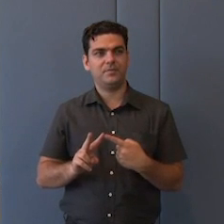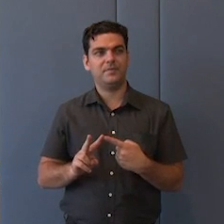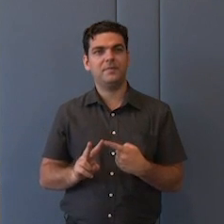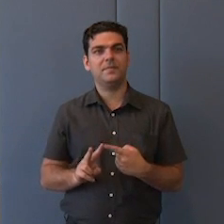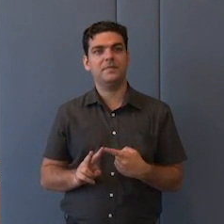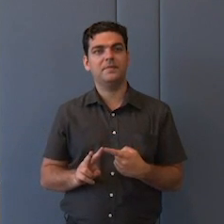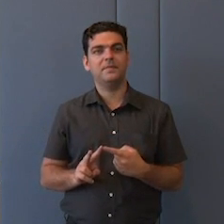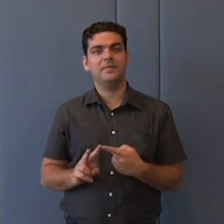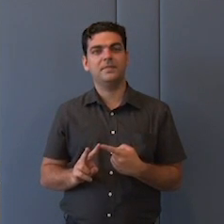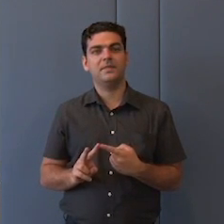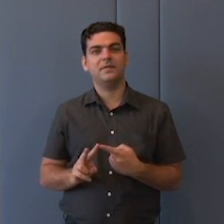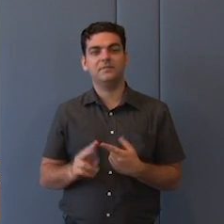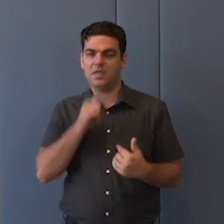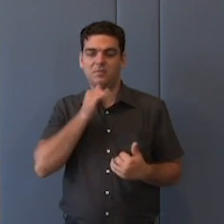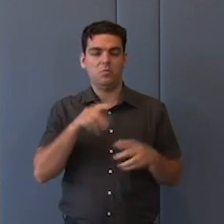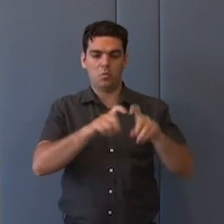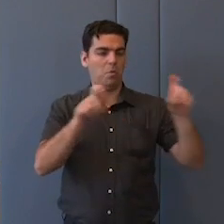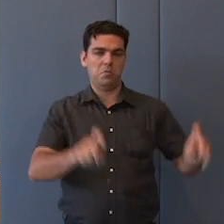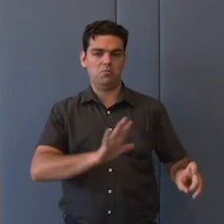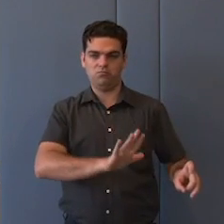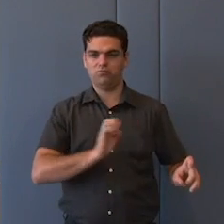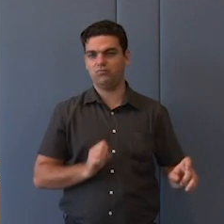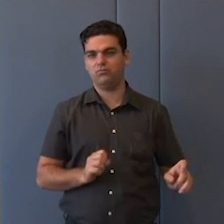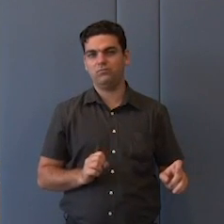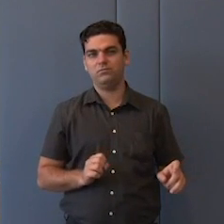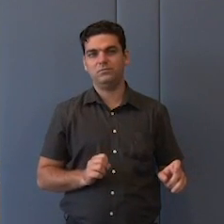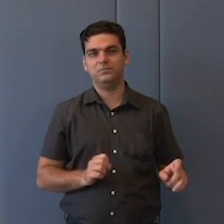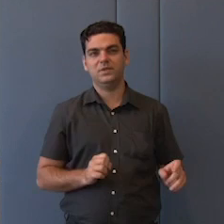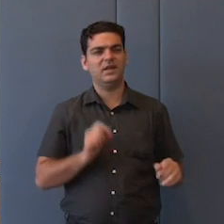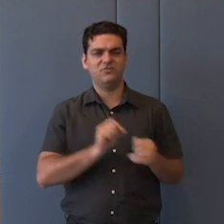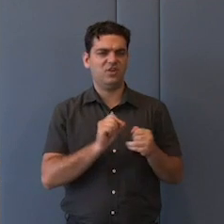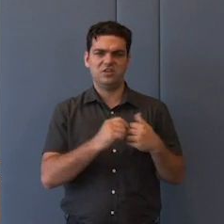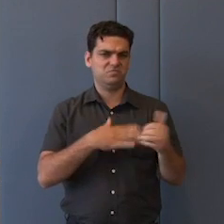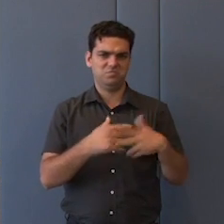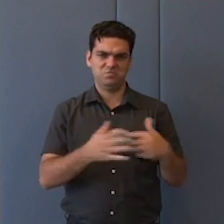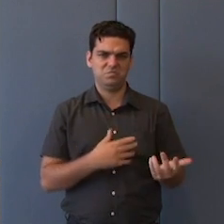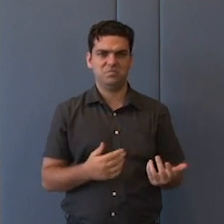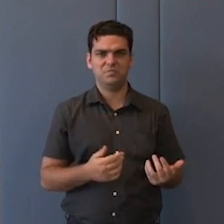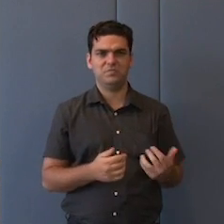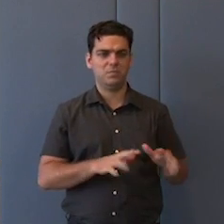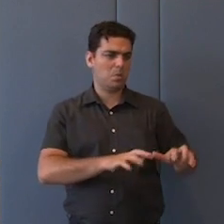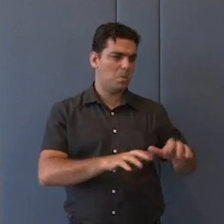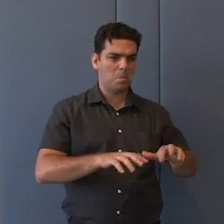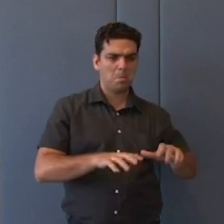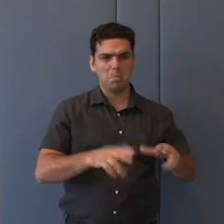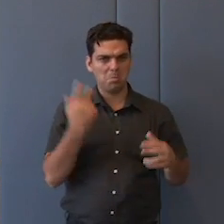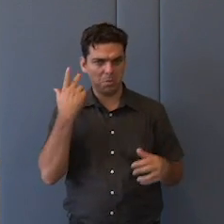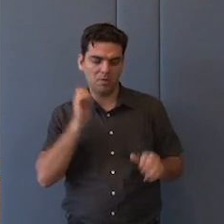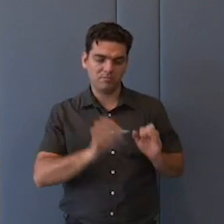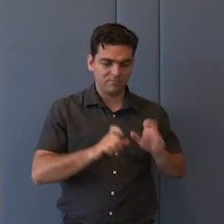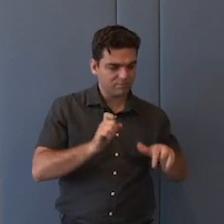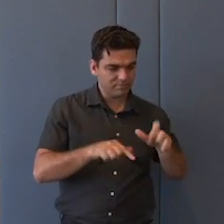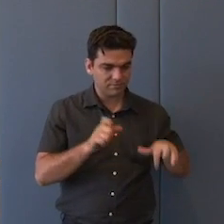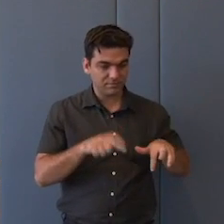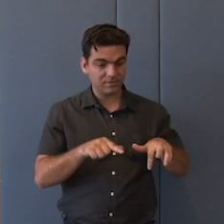você tem uma máquina, um computador, que realiza determinadas operações, à medida que você vai dando